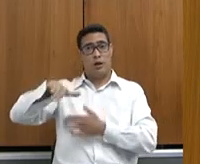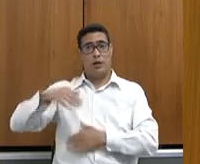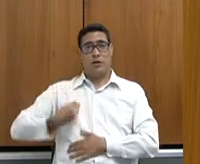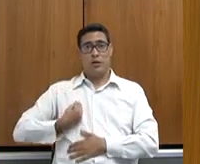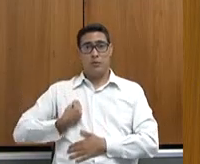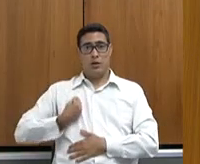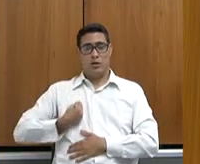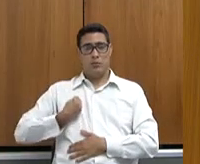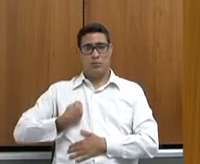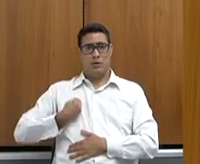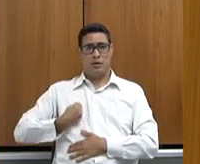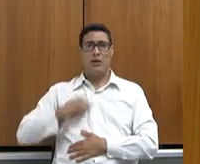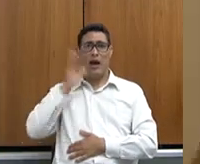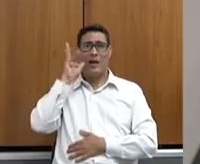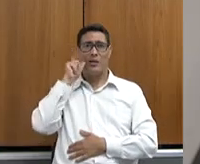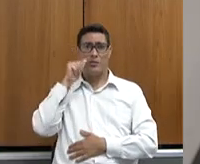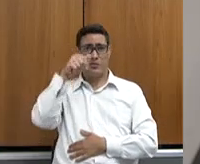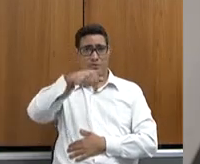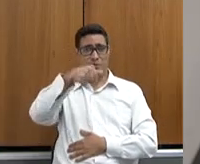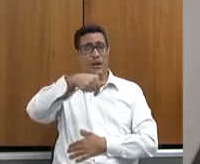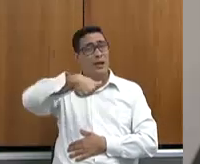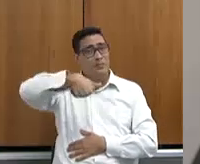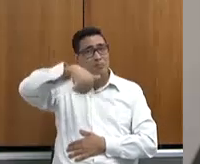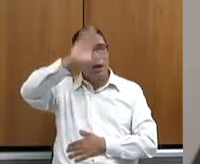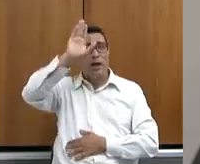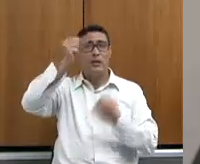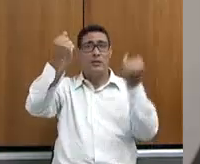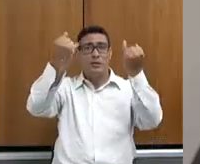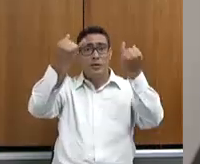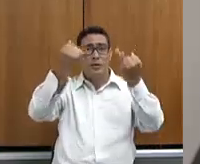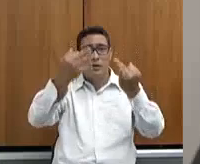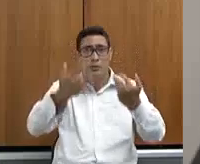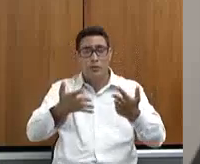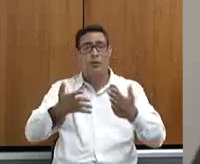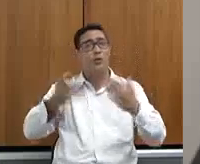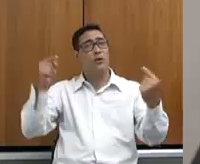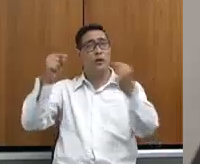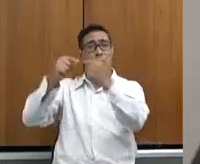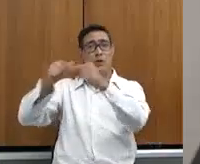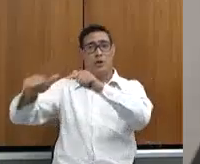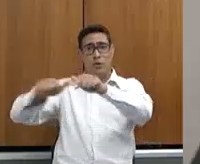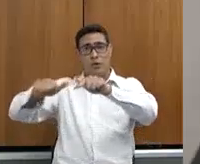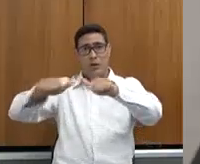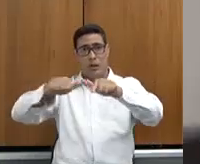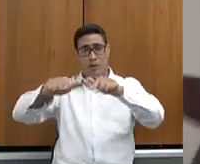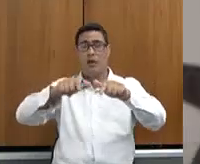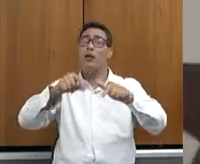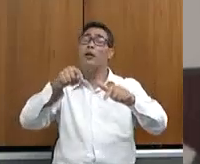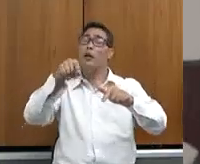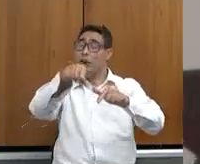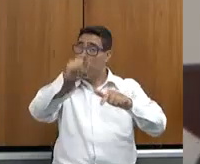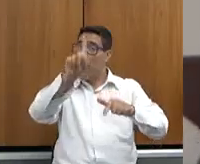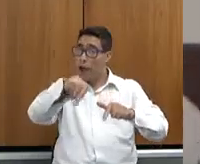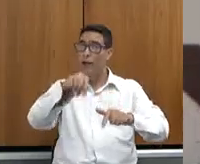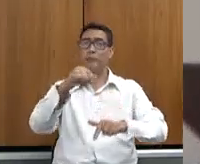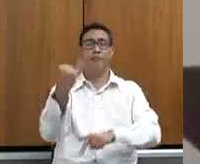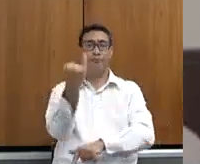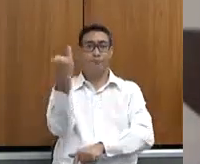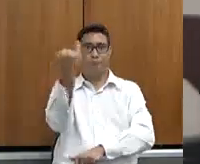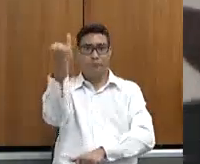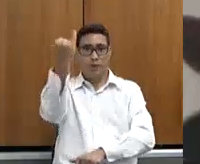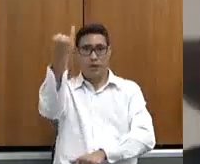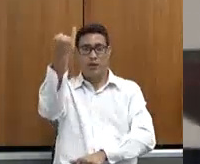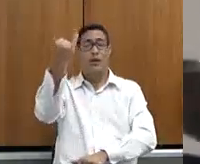talvez o senhor tenha sido aquele que mais abordou a situação dos seus trabalhadores. Então, isso é um ponto importante, e eu quero